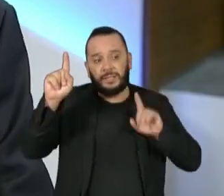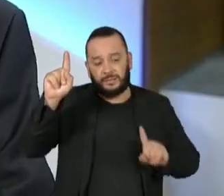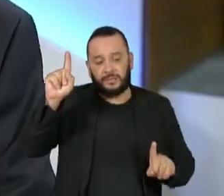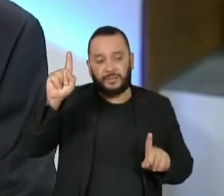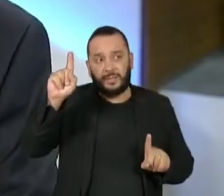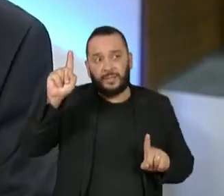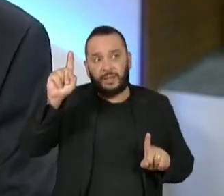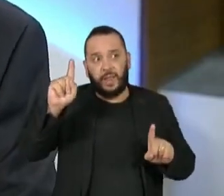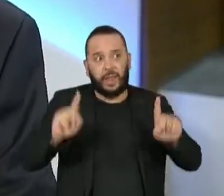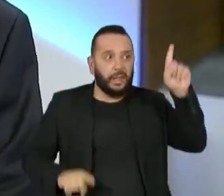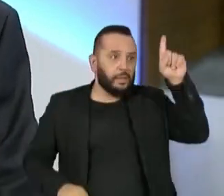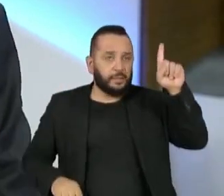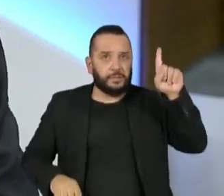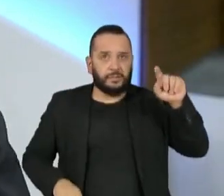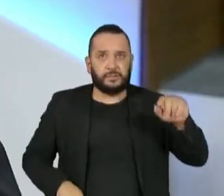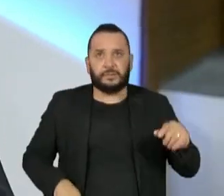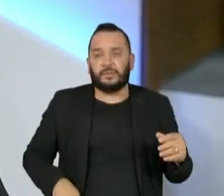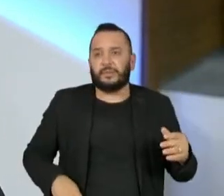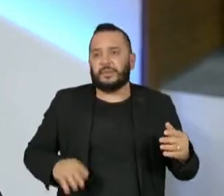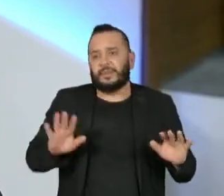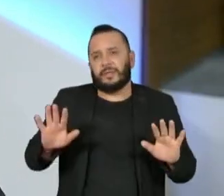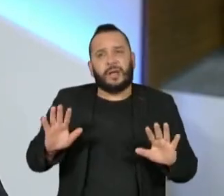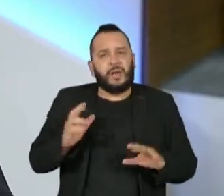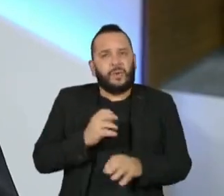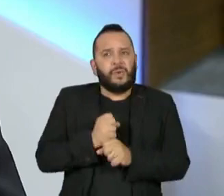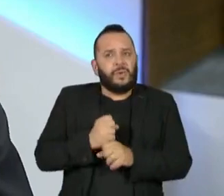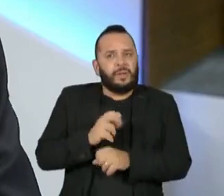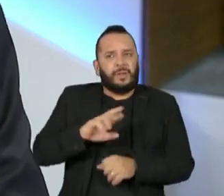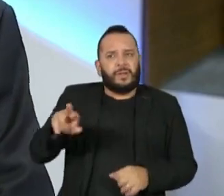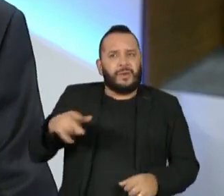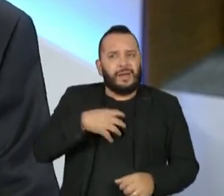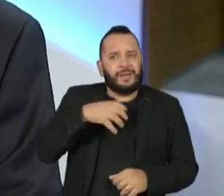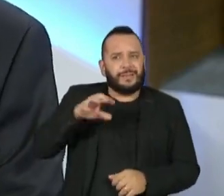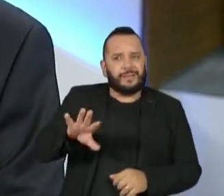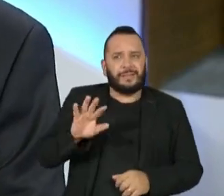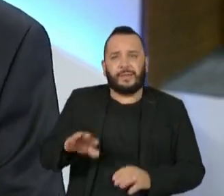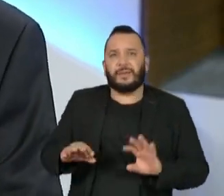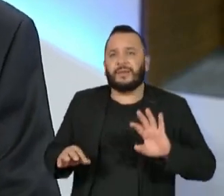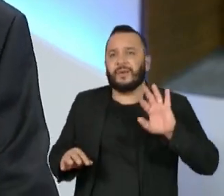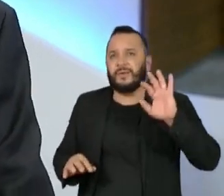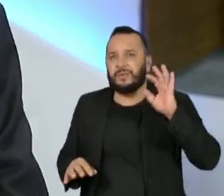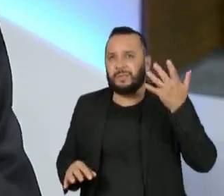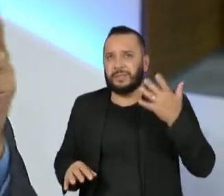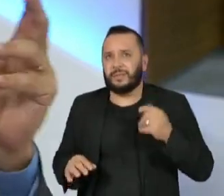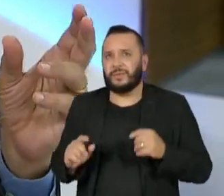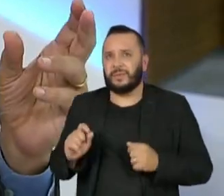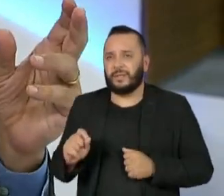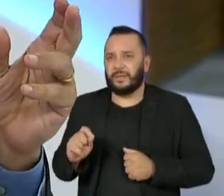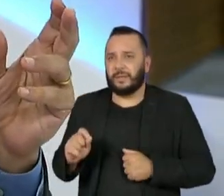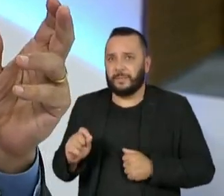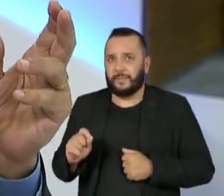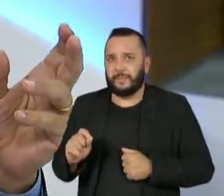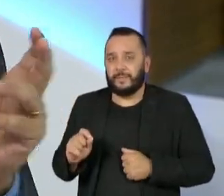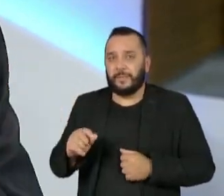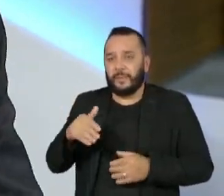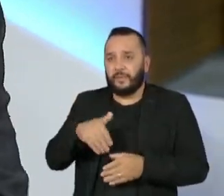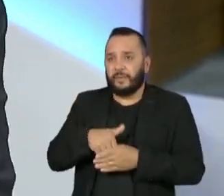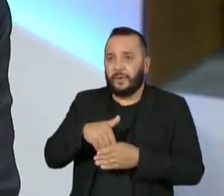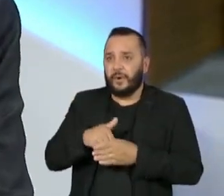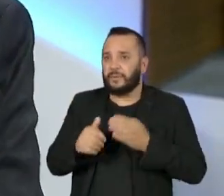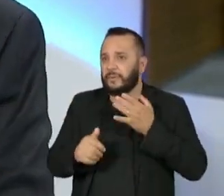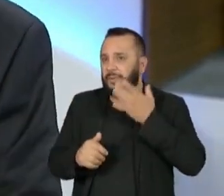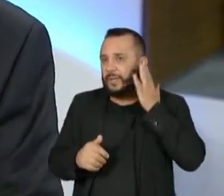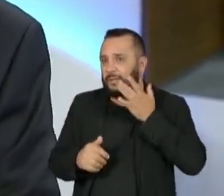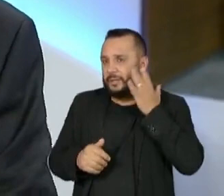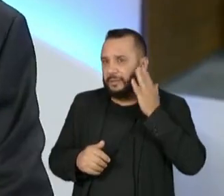Ele vem na frente. Essa conta não é bem assim. Porque o que houve na reta final da campanha foi que votos do Tarcísio se